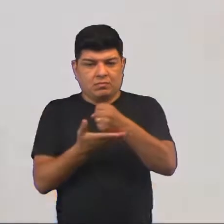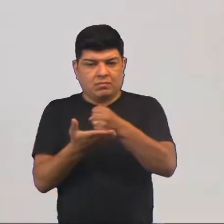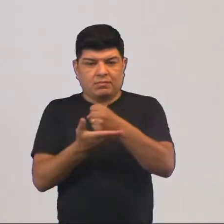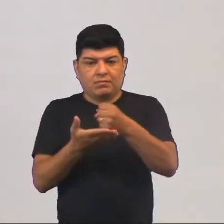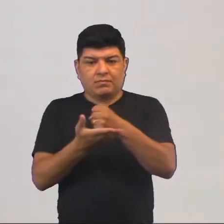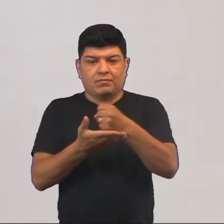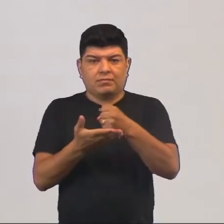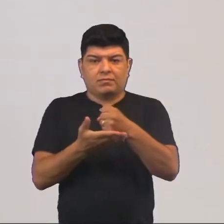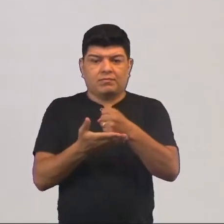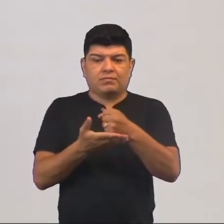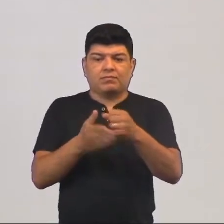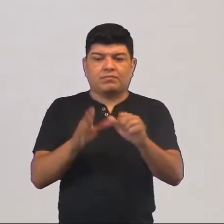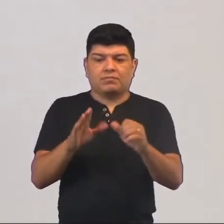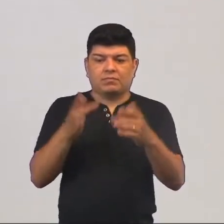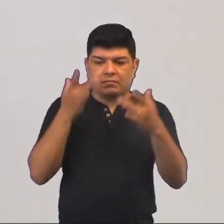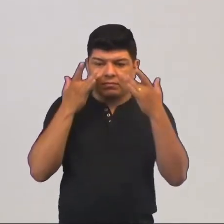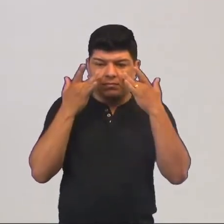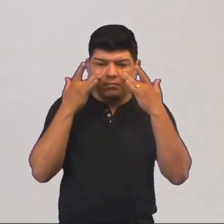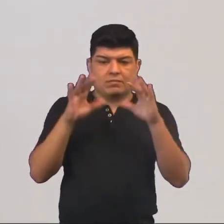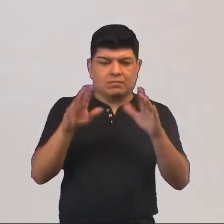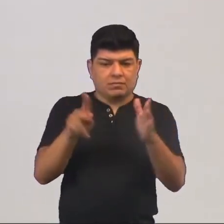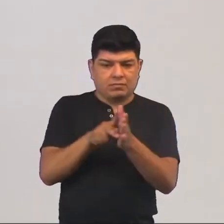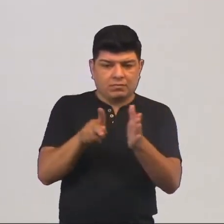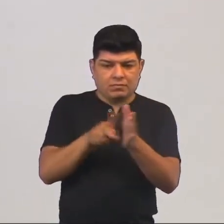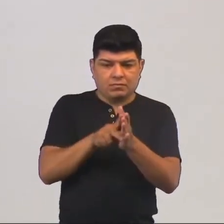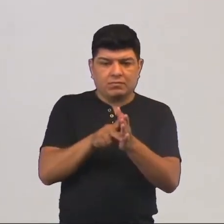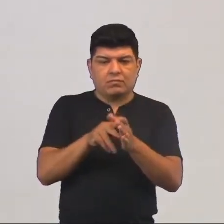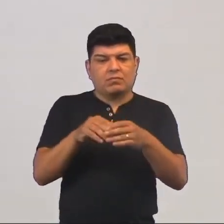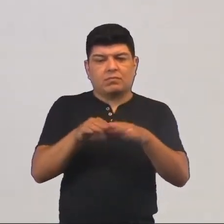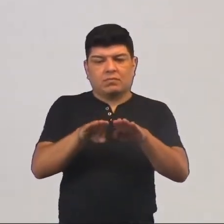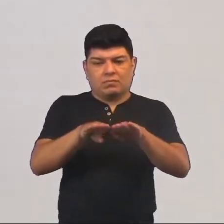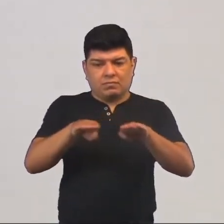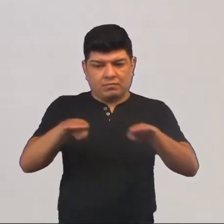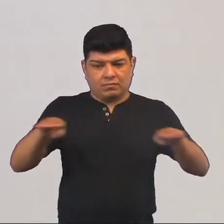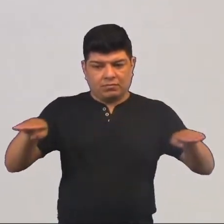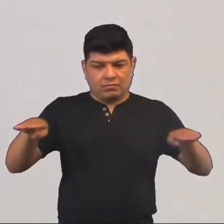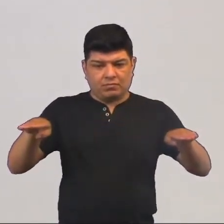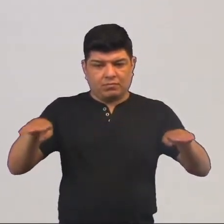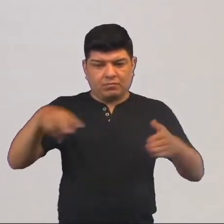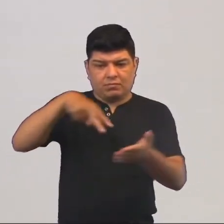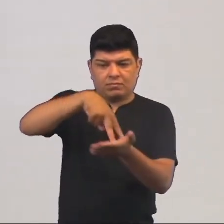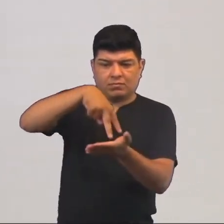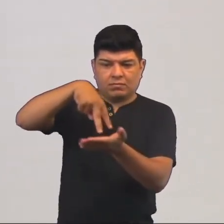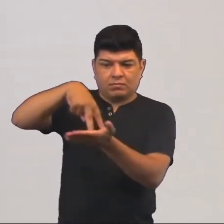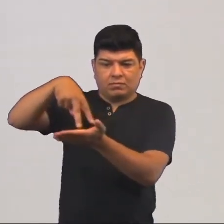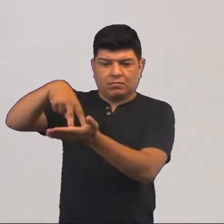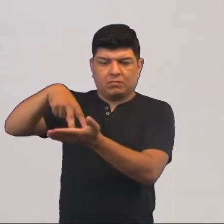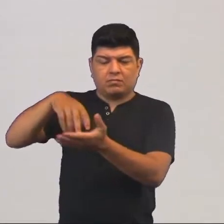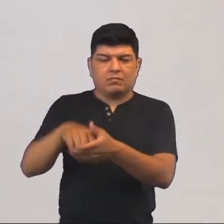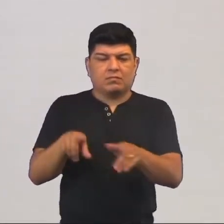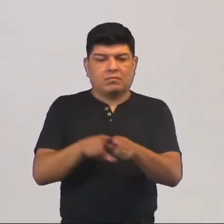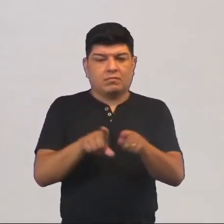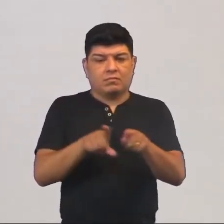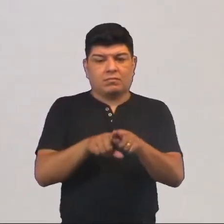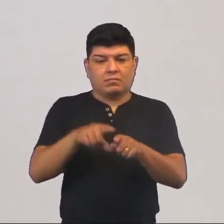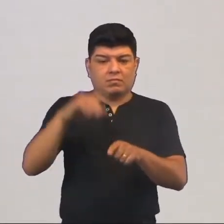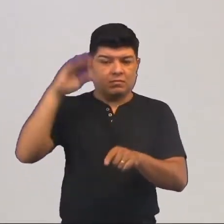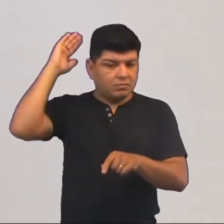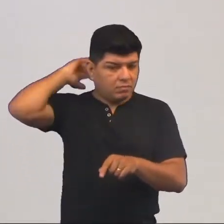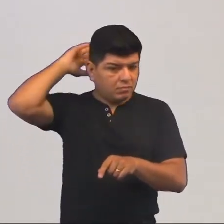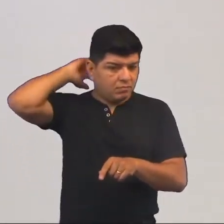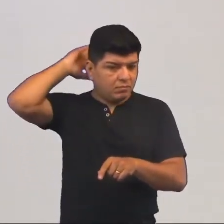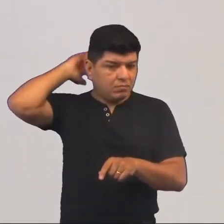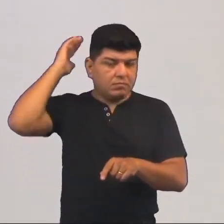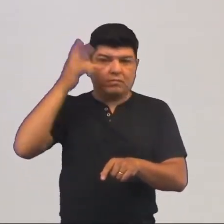né? Que é, lógico, o teatro em si, né? O palco que está no teatro e os batidores, que é onde